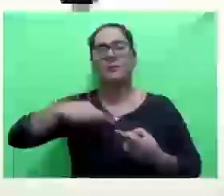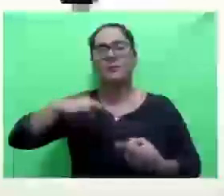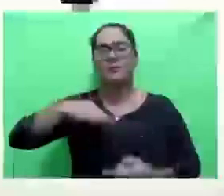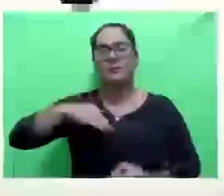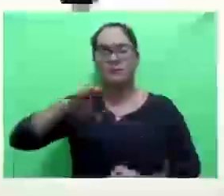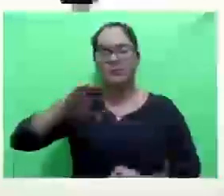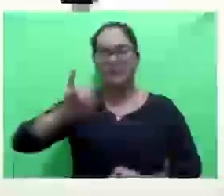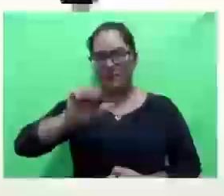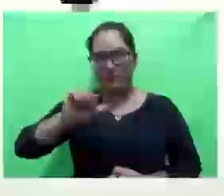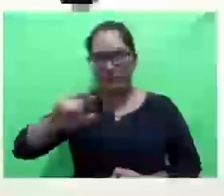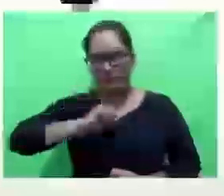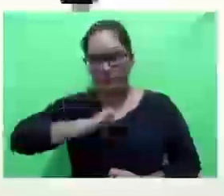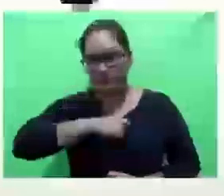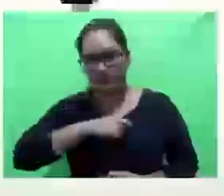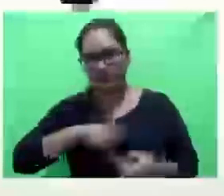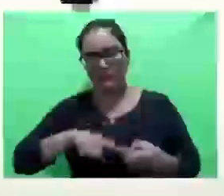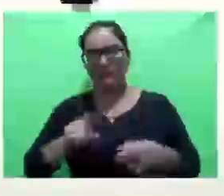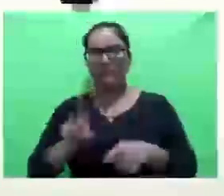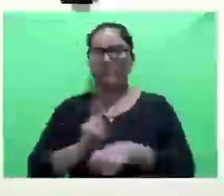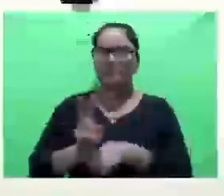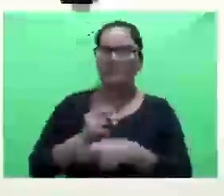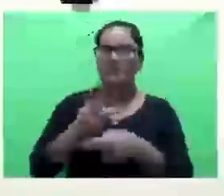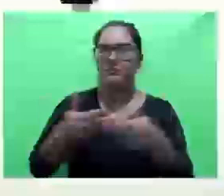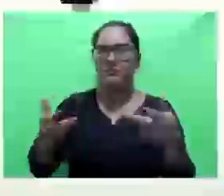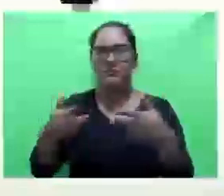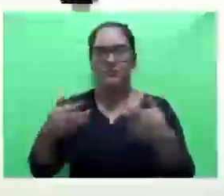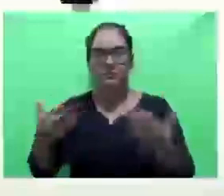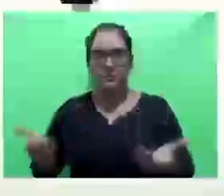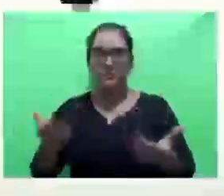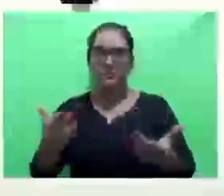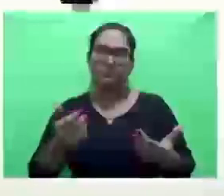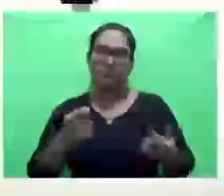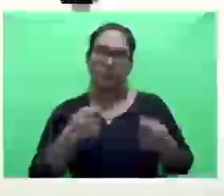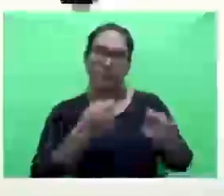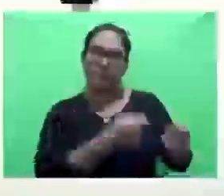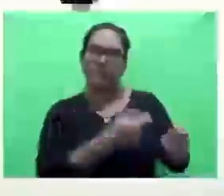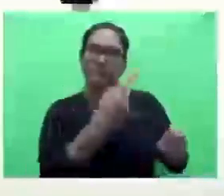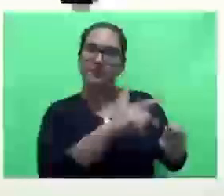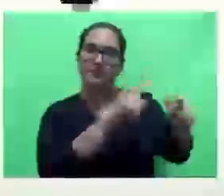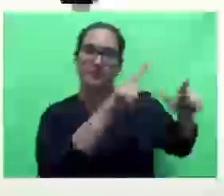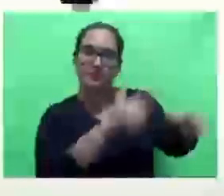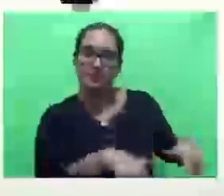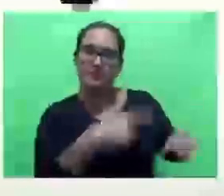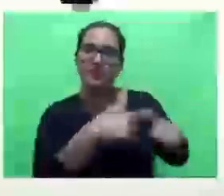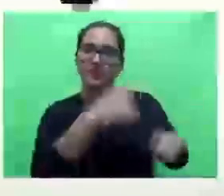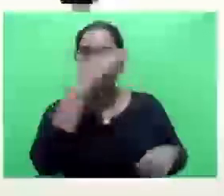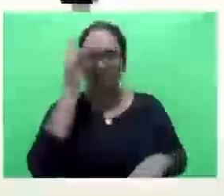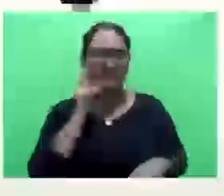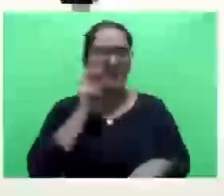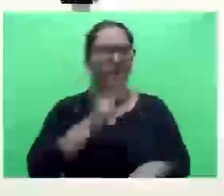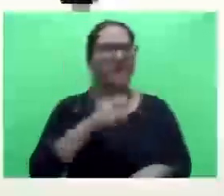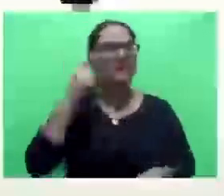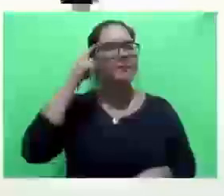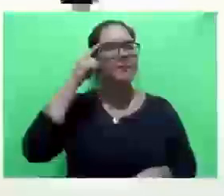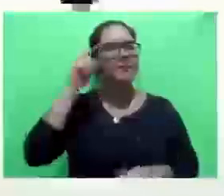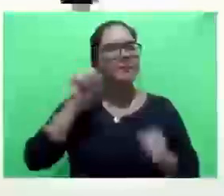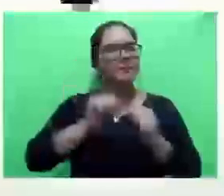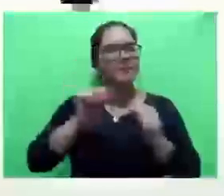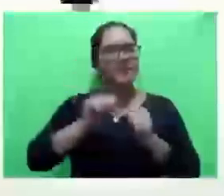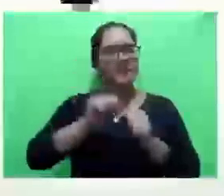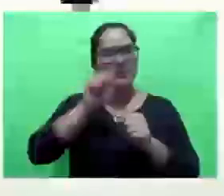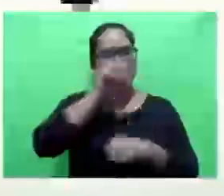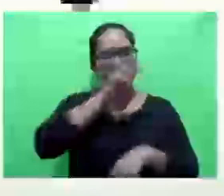e na nossa vigilância. Então, para isentá-lo, porque daqui a pouco quem está ouvindo vão dizer, pô, estão fazendo sem